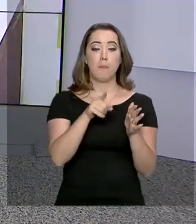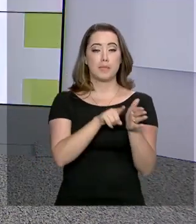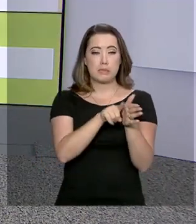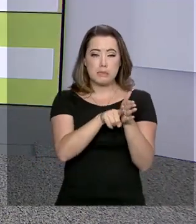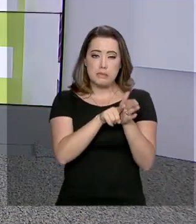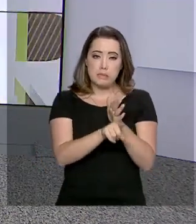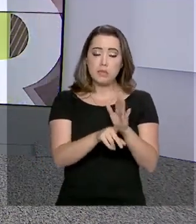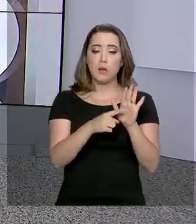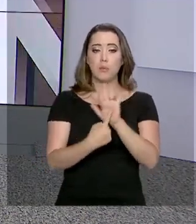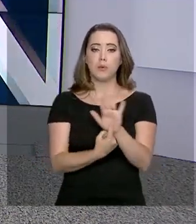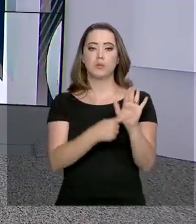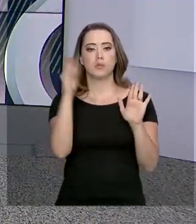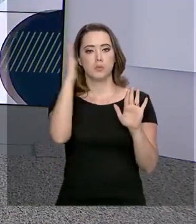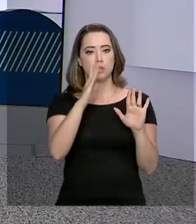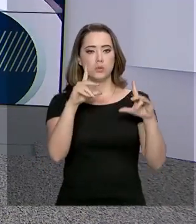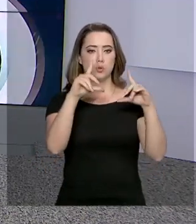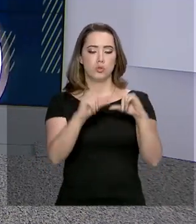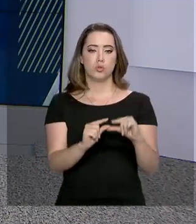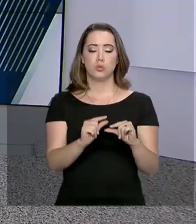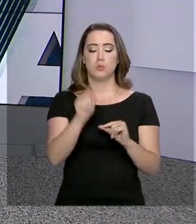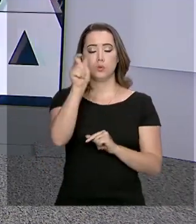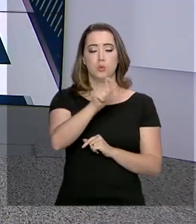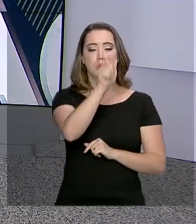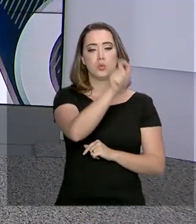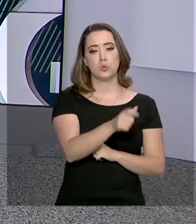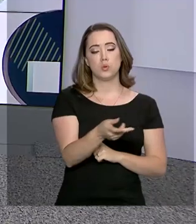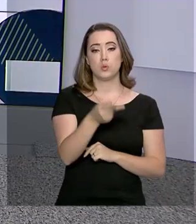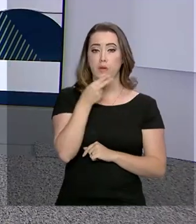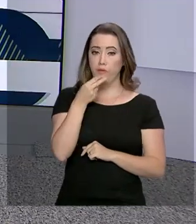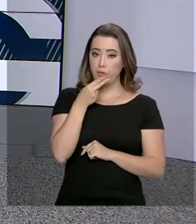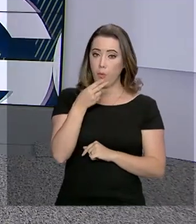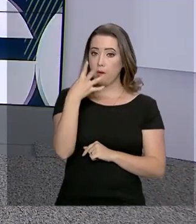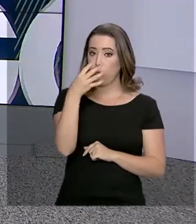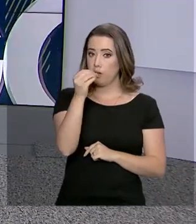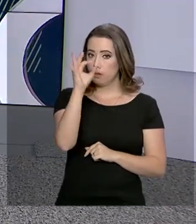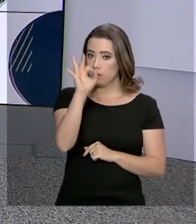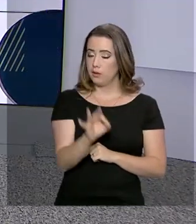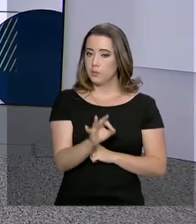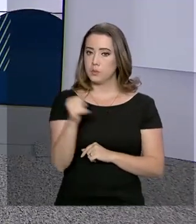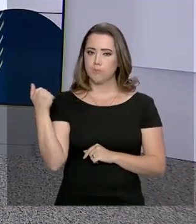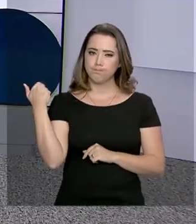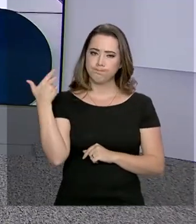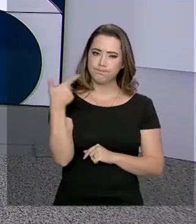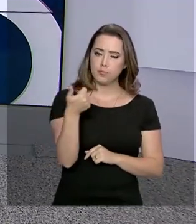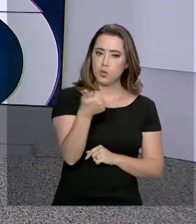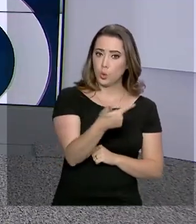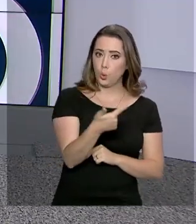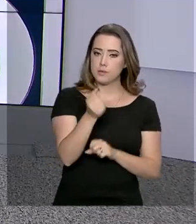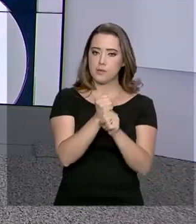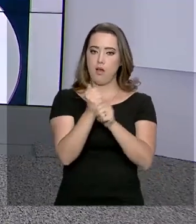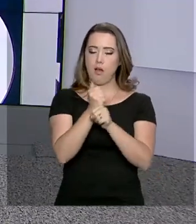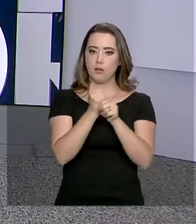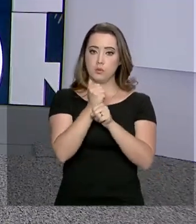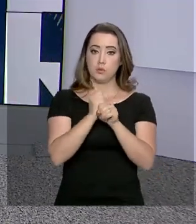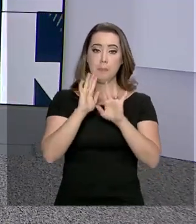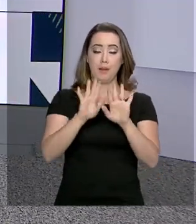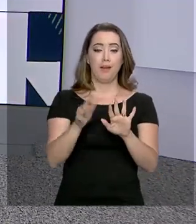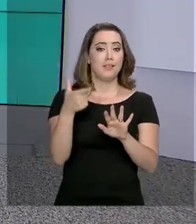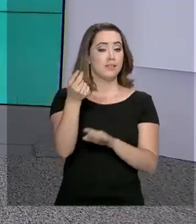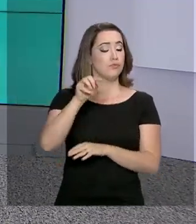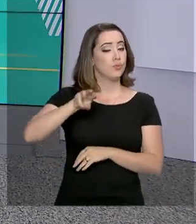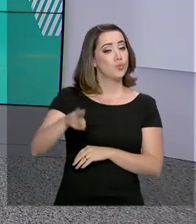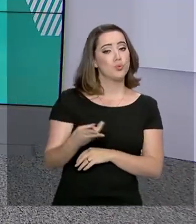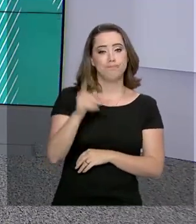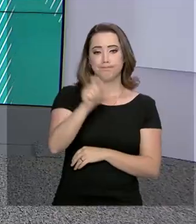conseguiu diminuir o número de fumantes em 40% nos últimos 12 anos. Mas cerca de 20 milhões de